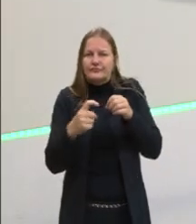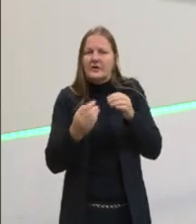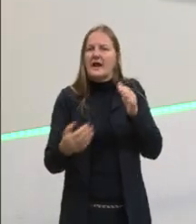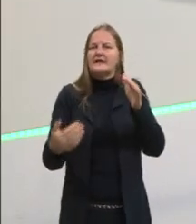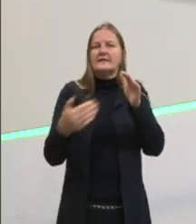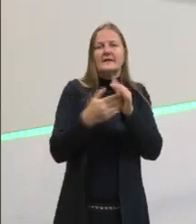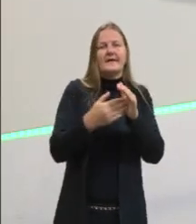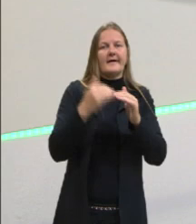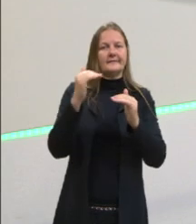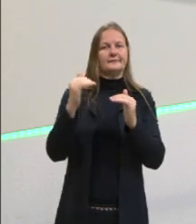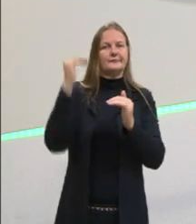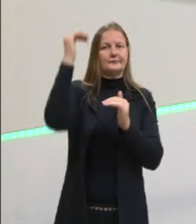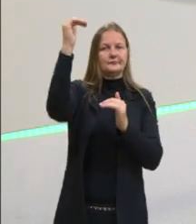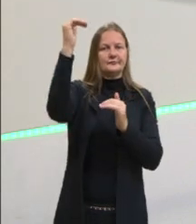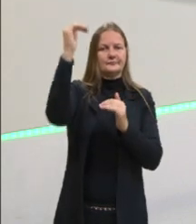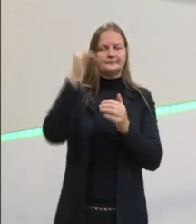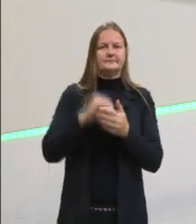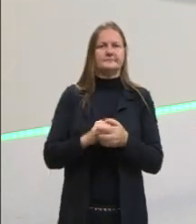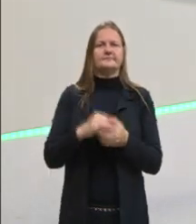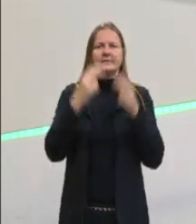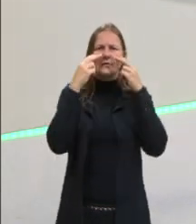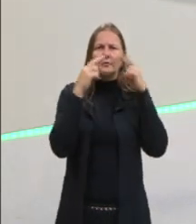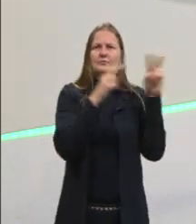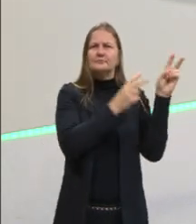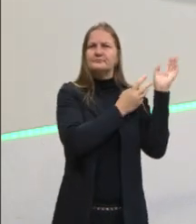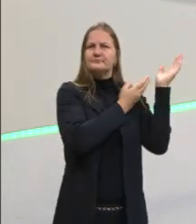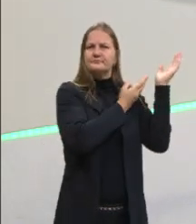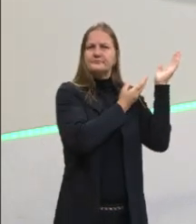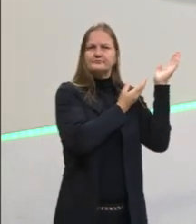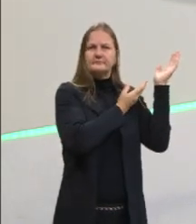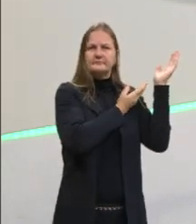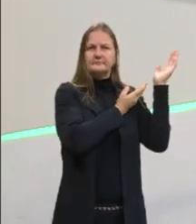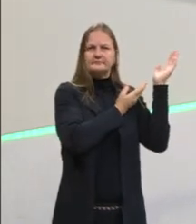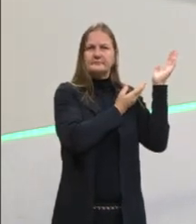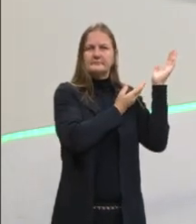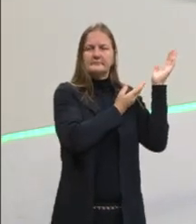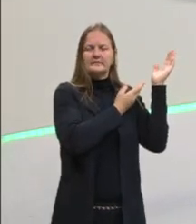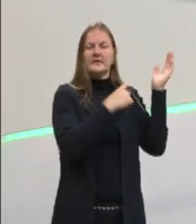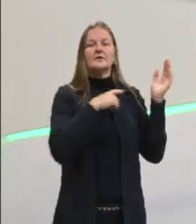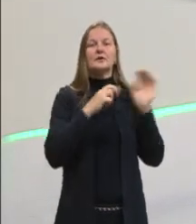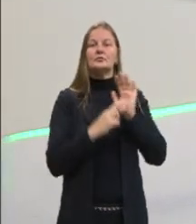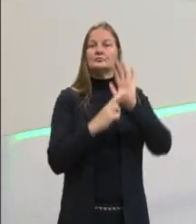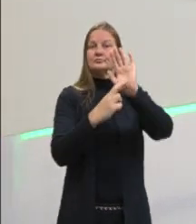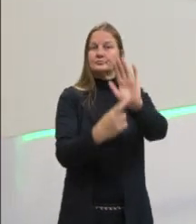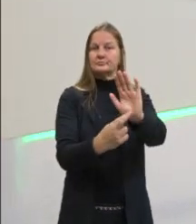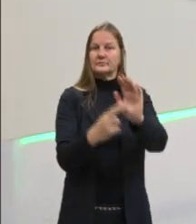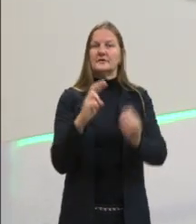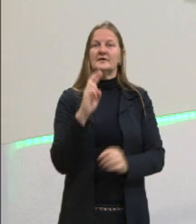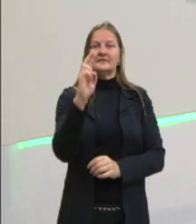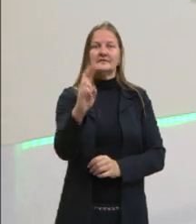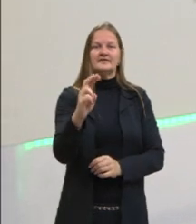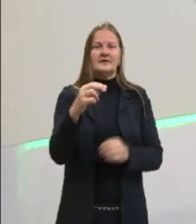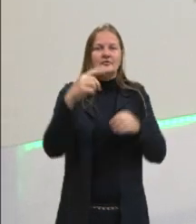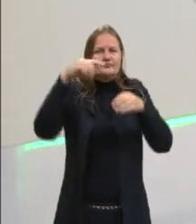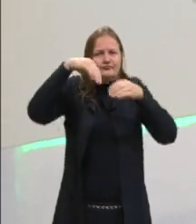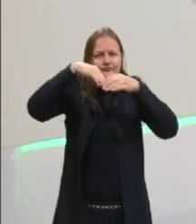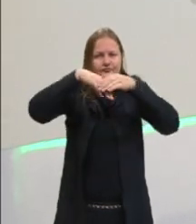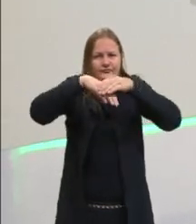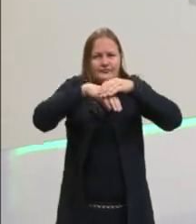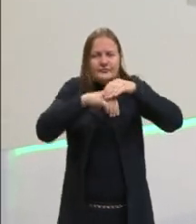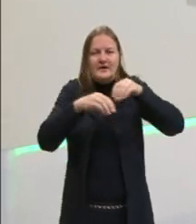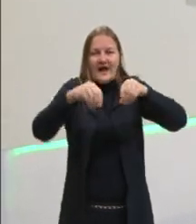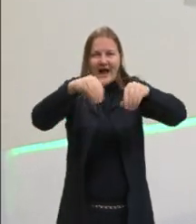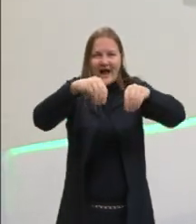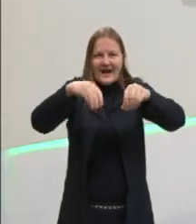vemos, nós podemos ver, aqui o representante desse subfilo, ele fica enterradinho na